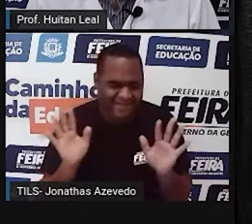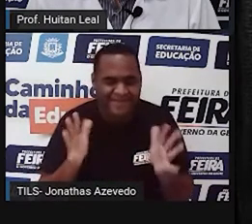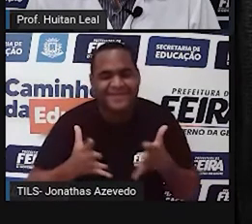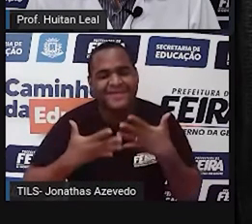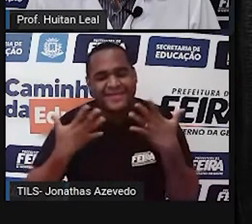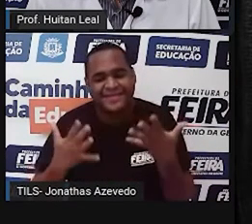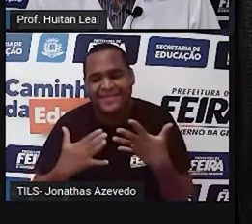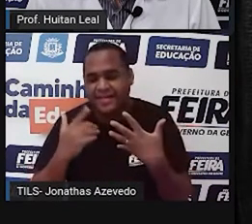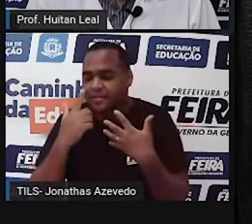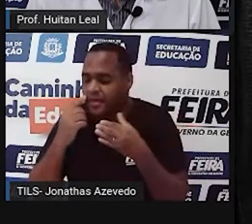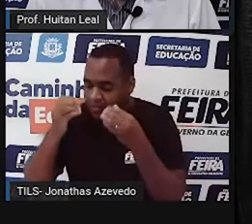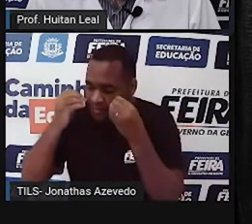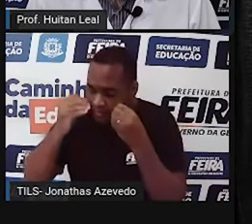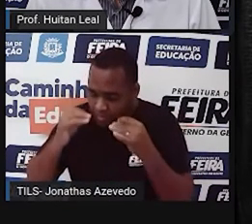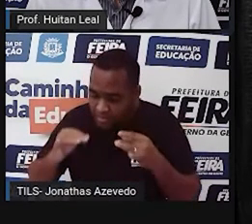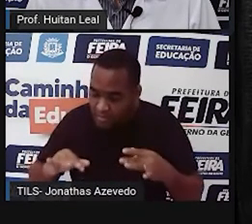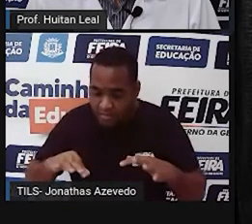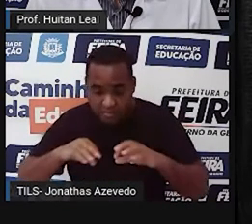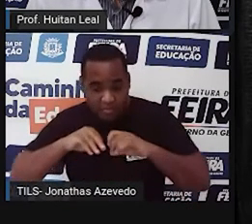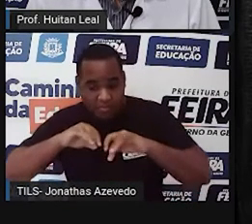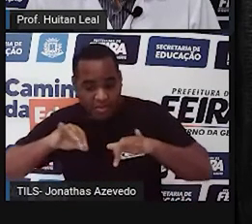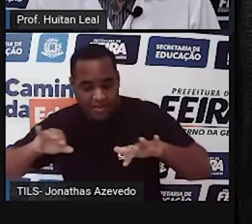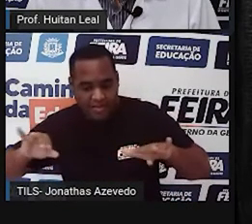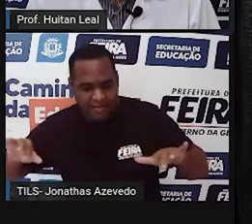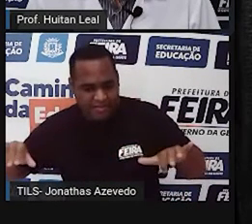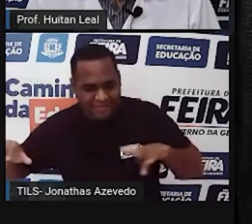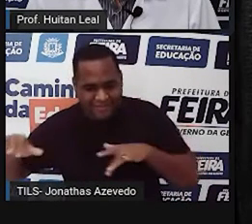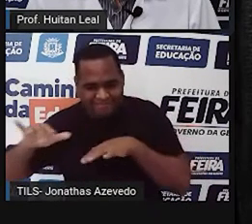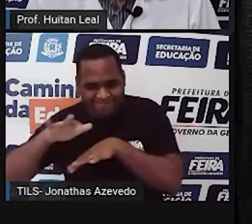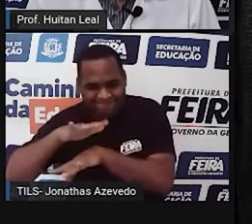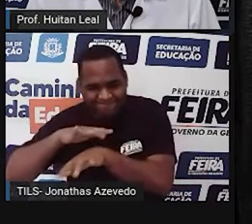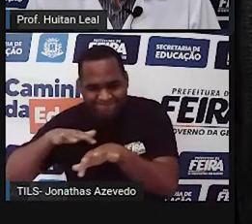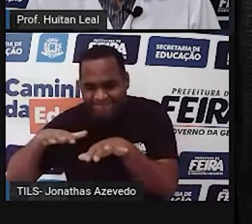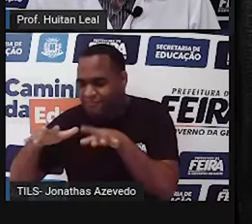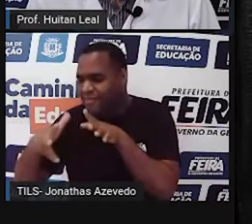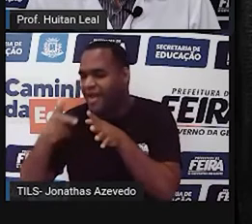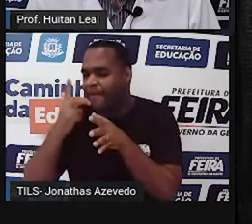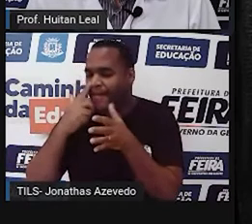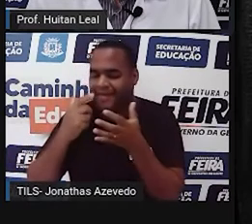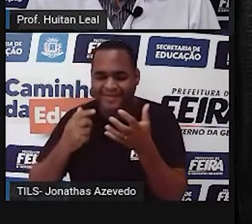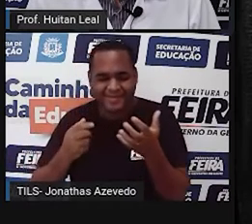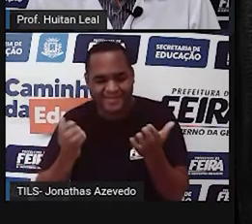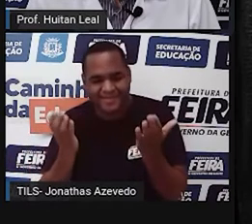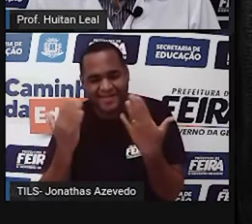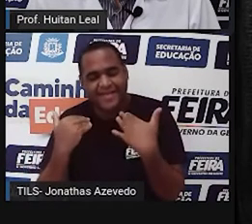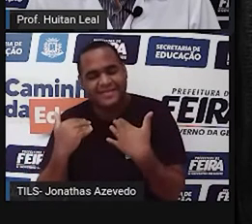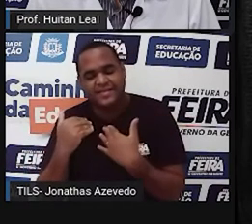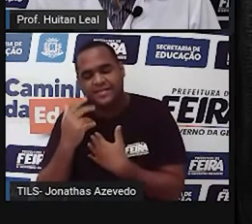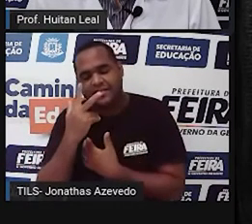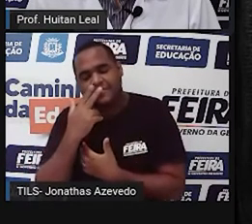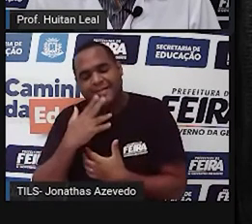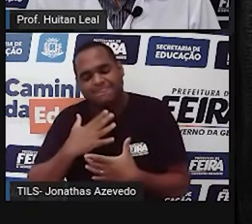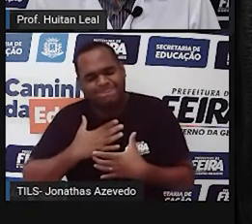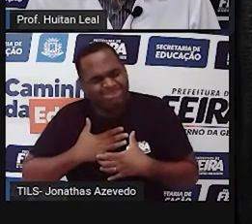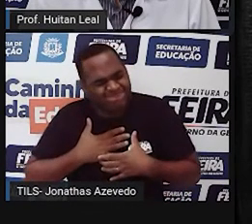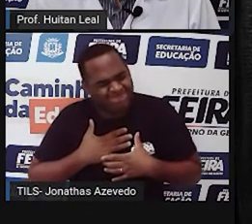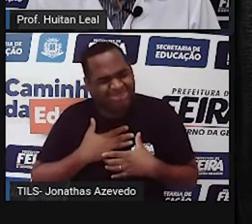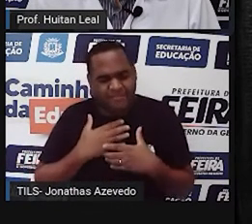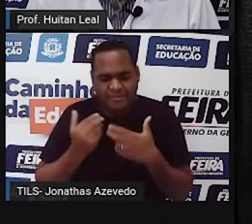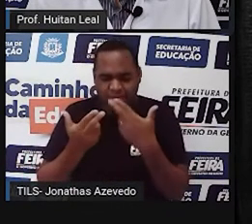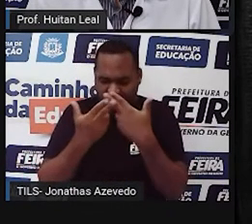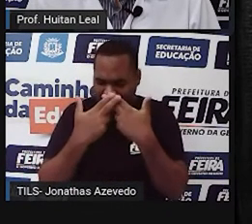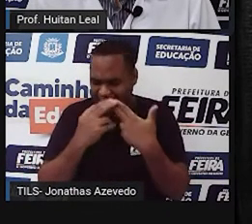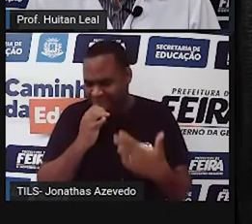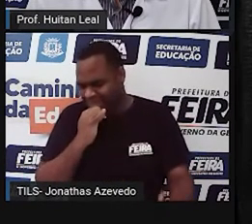um vagalhão, terminaram de lavar a imagem, a coçada, ferida, flagelada de